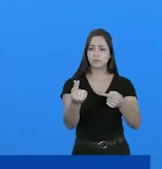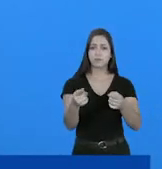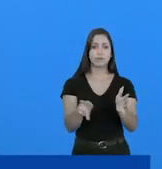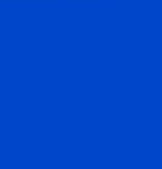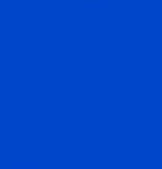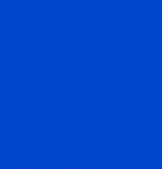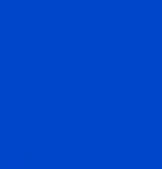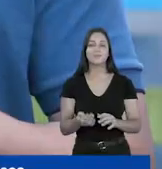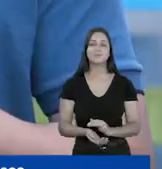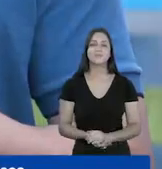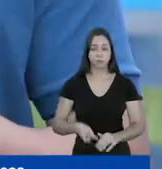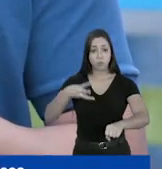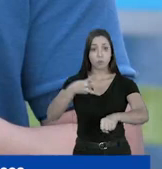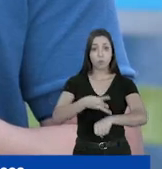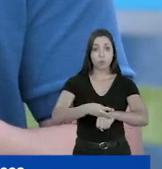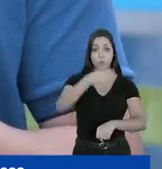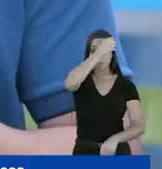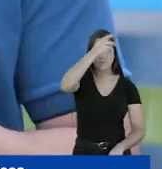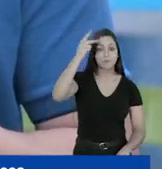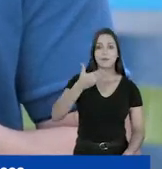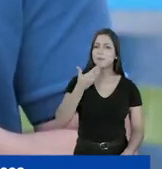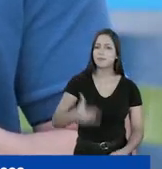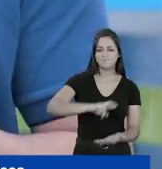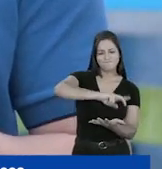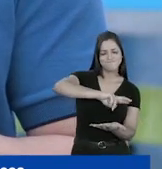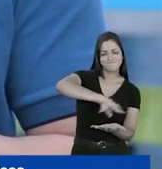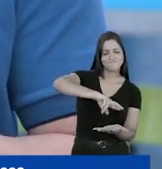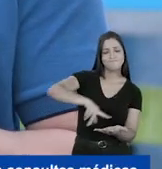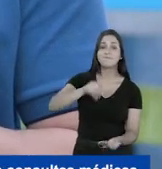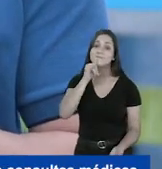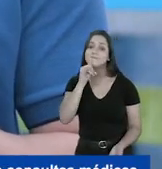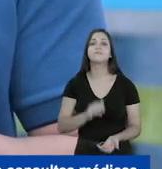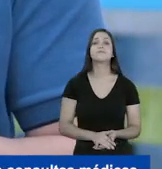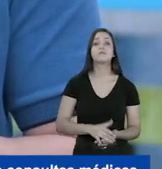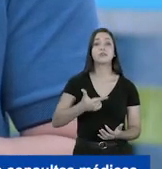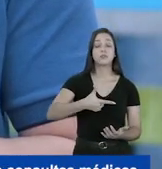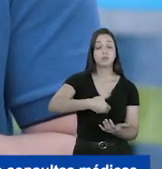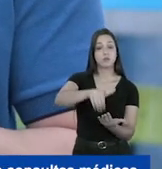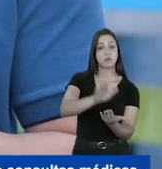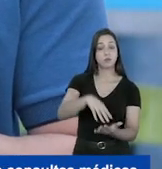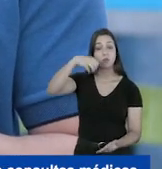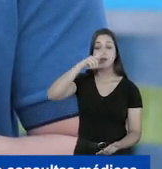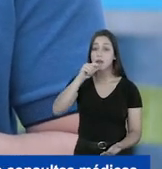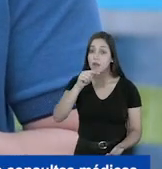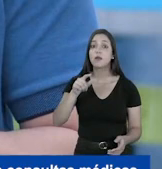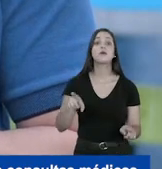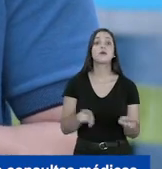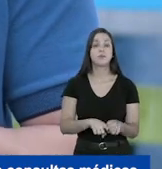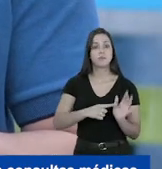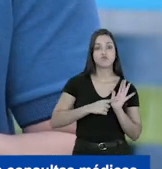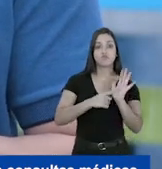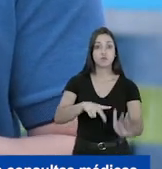com o nosso dinheiro. Pelo Zap da Prefeitura, você solicita diversos serviços, como a segunda via do DEMAI, faz denúncias no